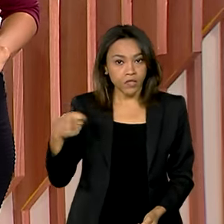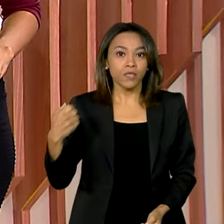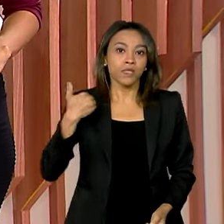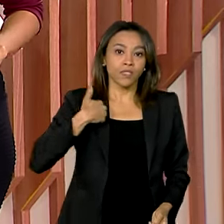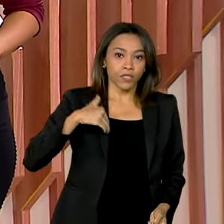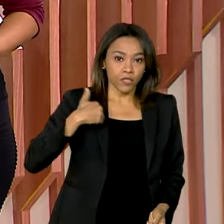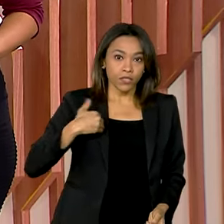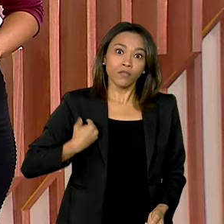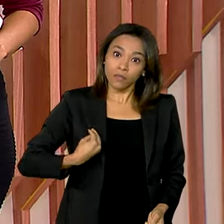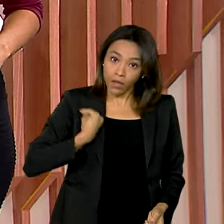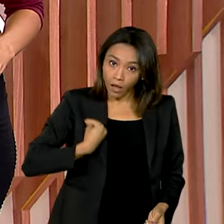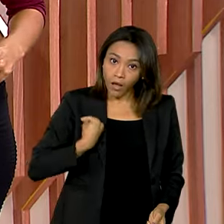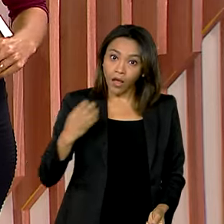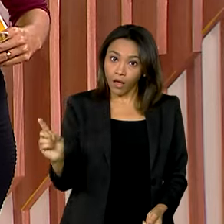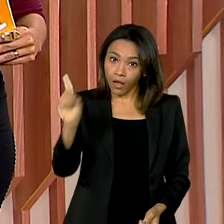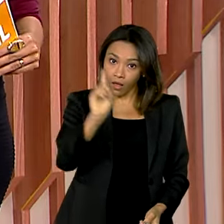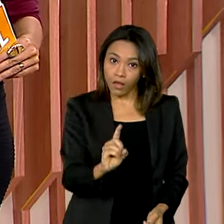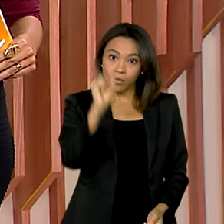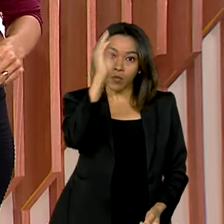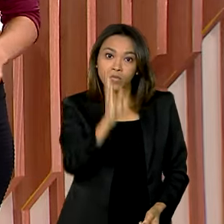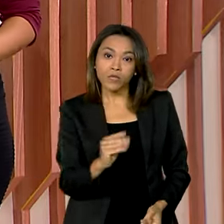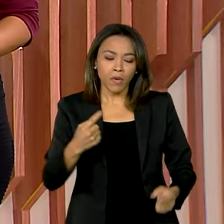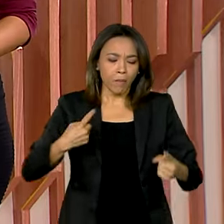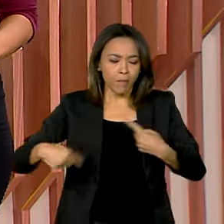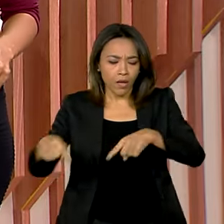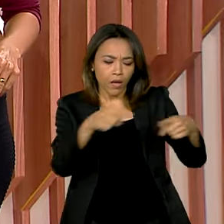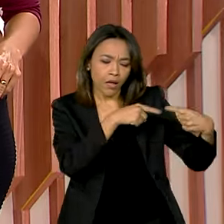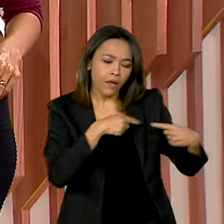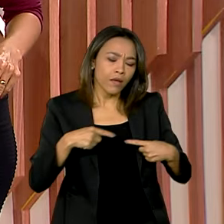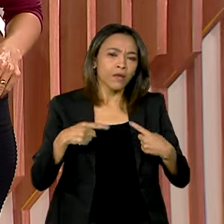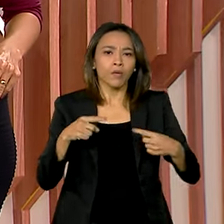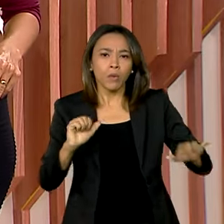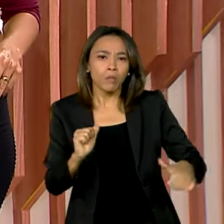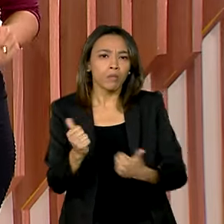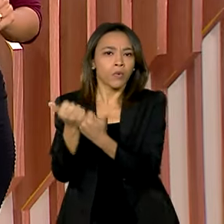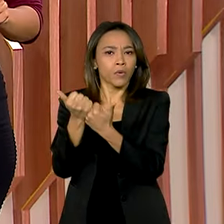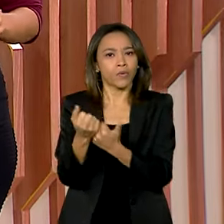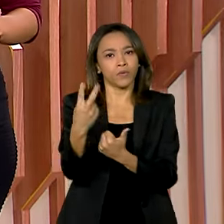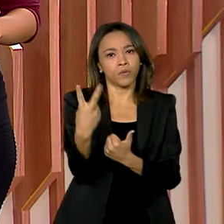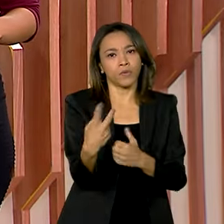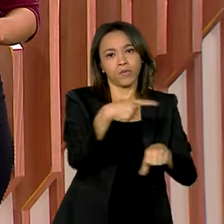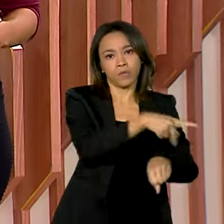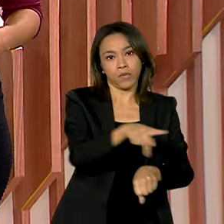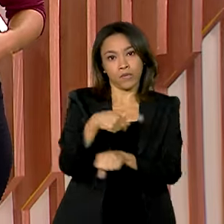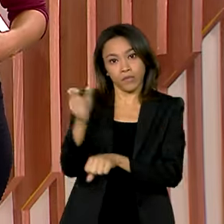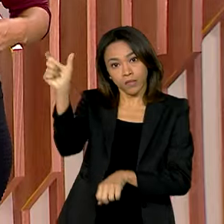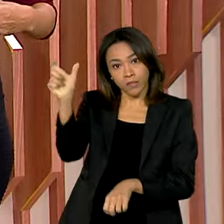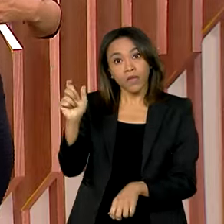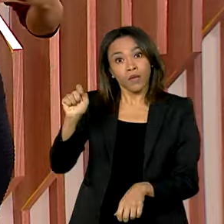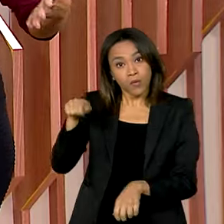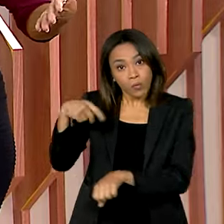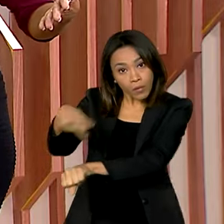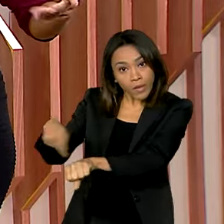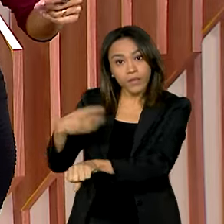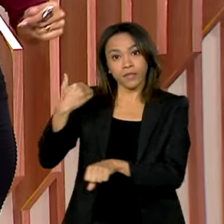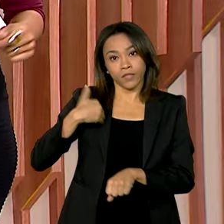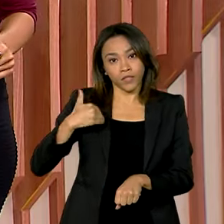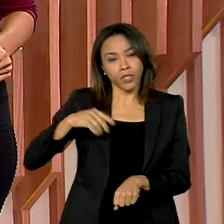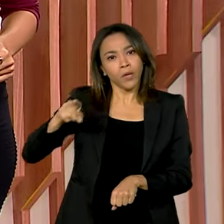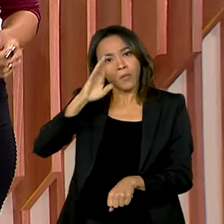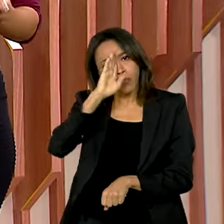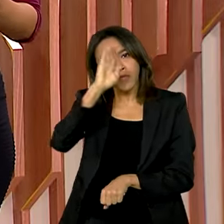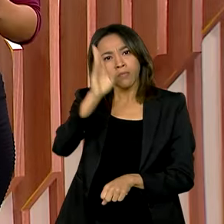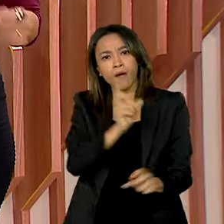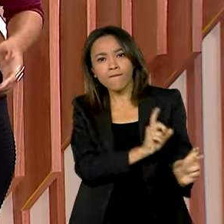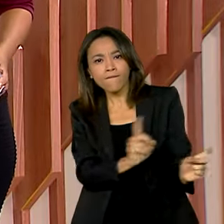está no Brasil para debater o fortalecimento entre os dois países. A Argentina é o principal parceiro comercial